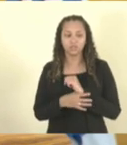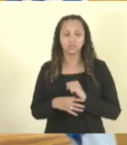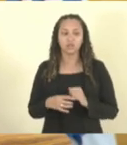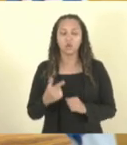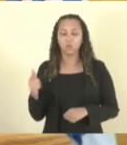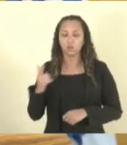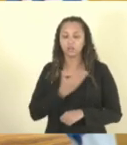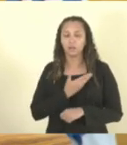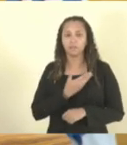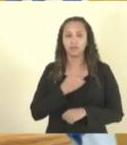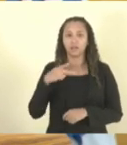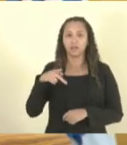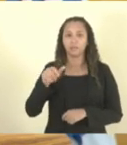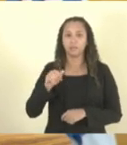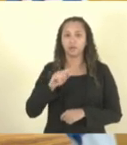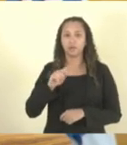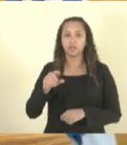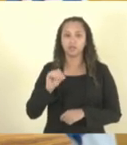também, Pasolini,